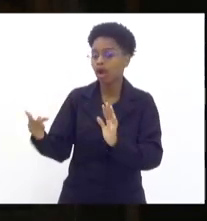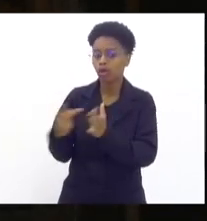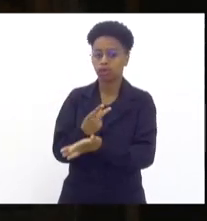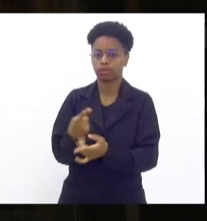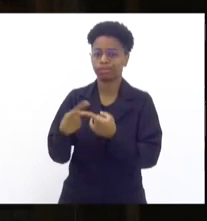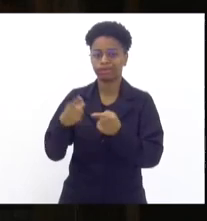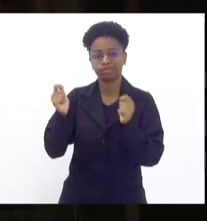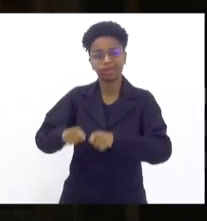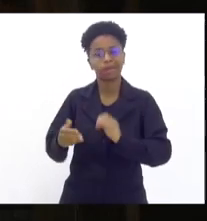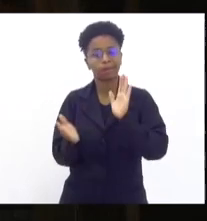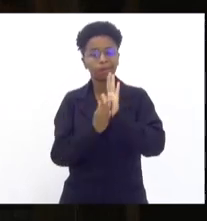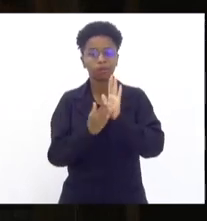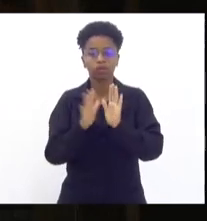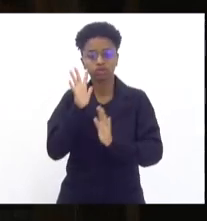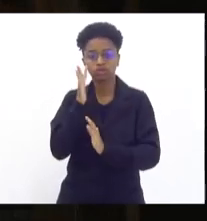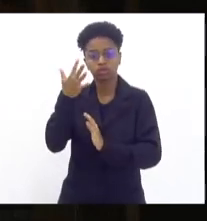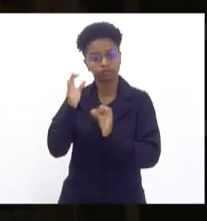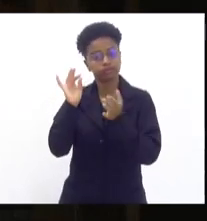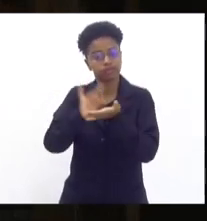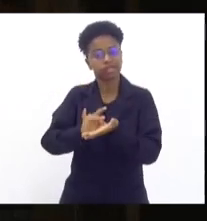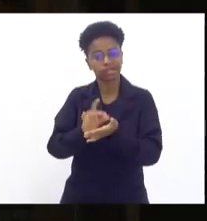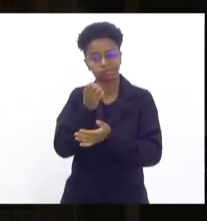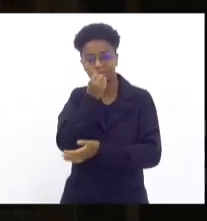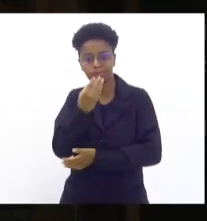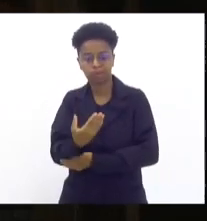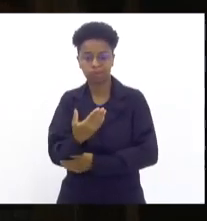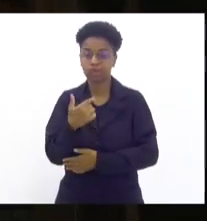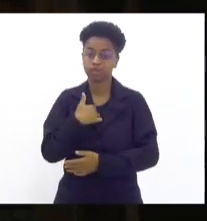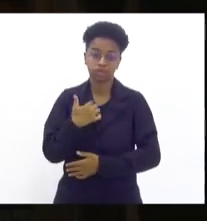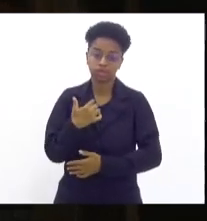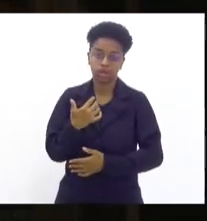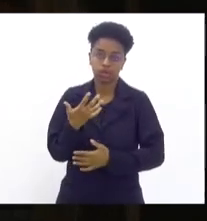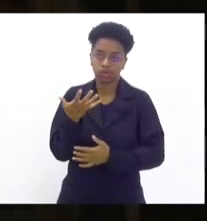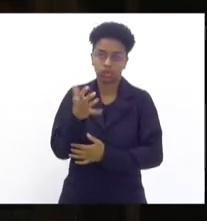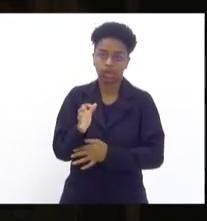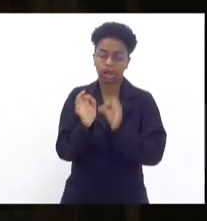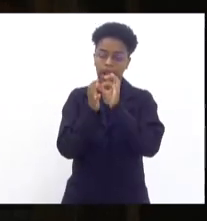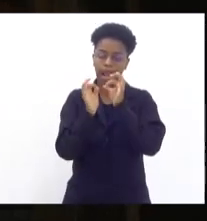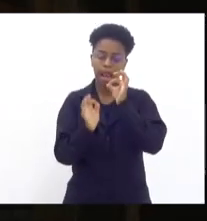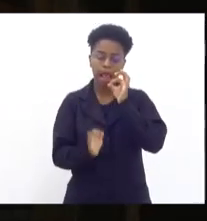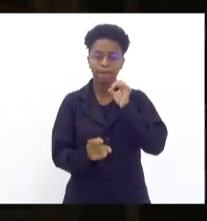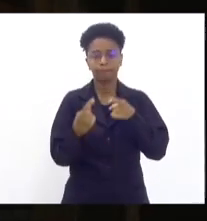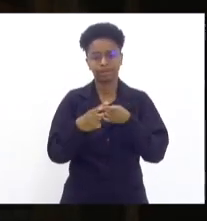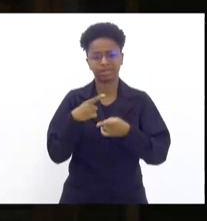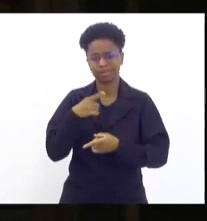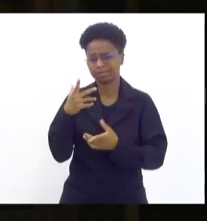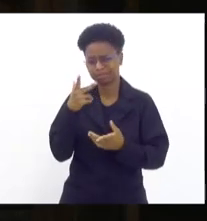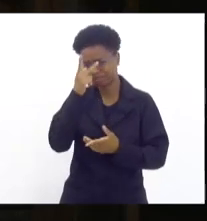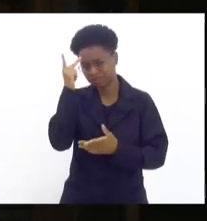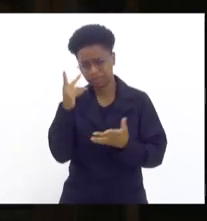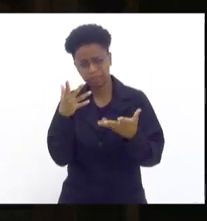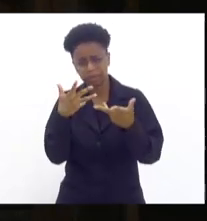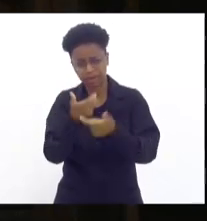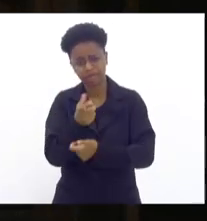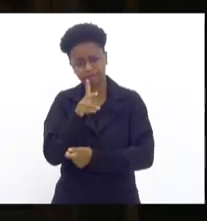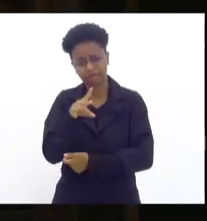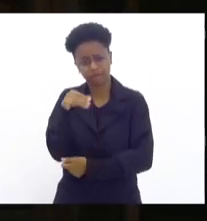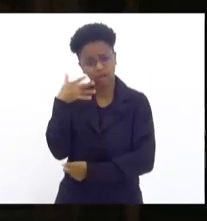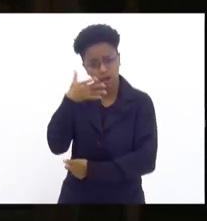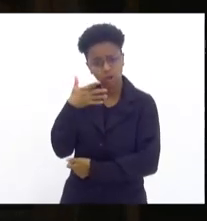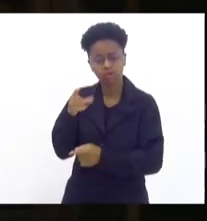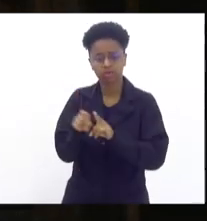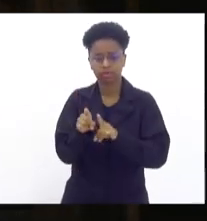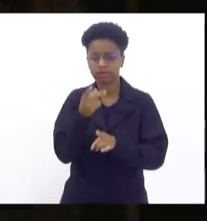propor soluções contundentes. Então, senhores, eu não quero me alongar porque eu acho que existem pessoas aqui ilustres que vão aqui comentar,